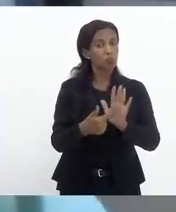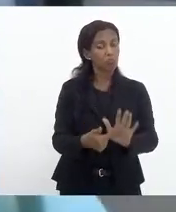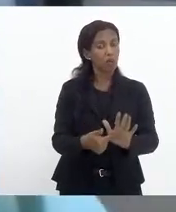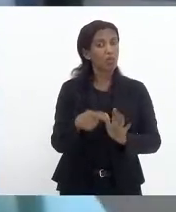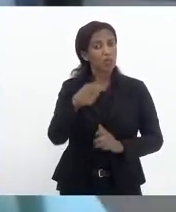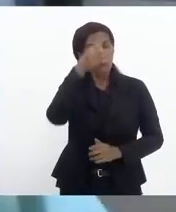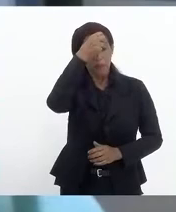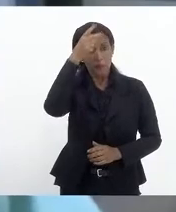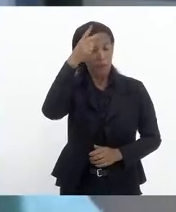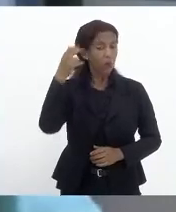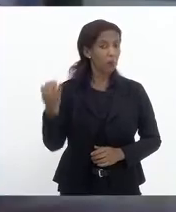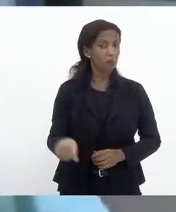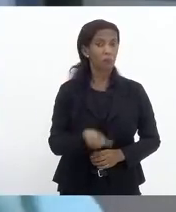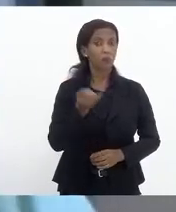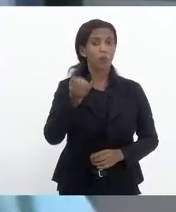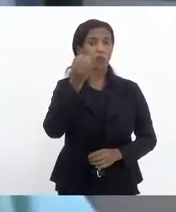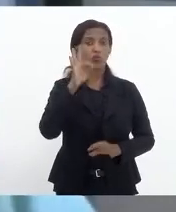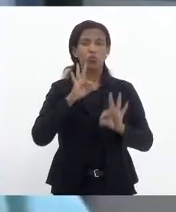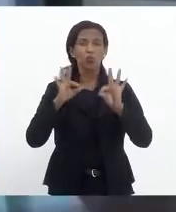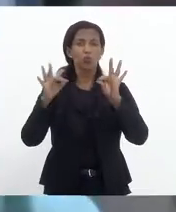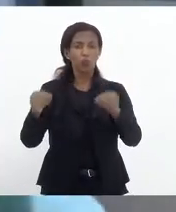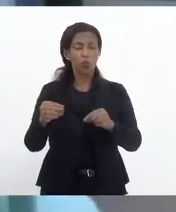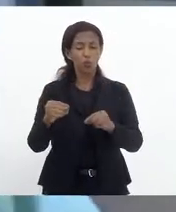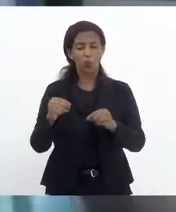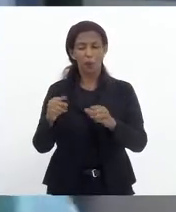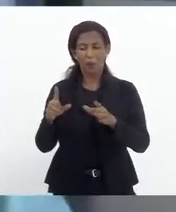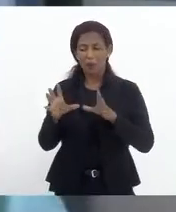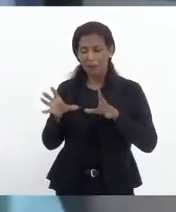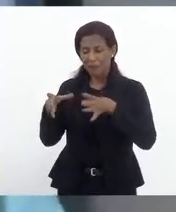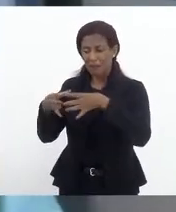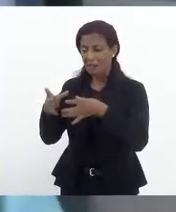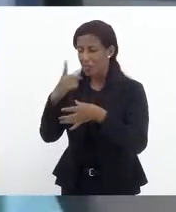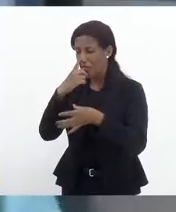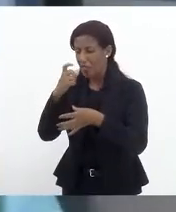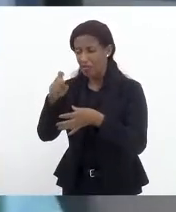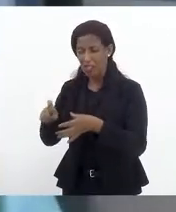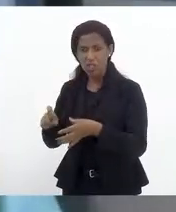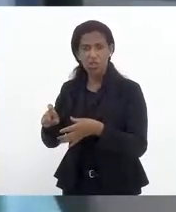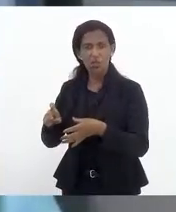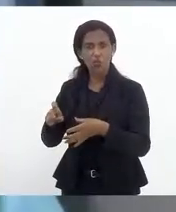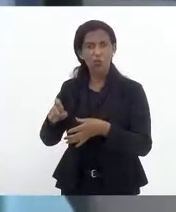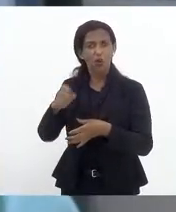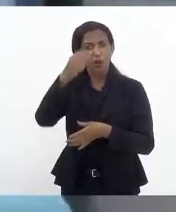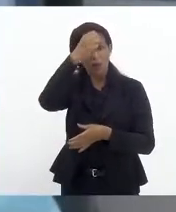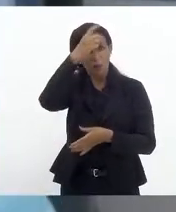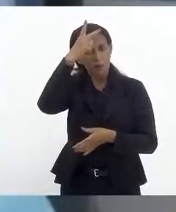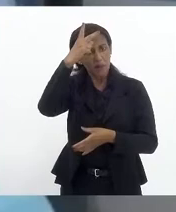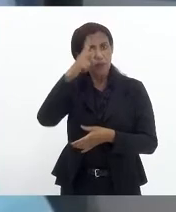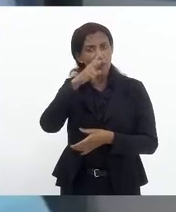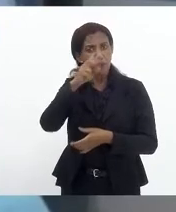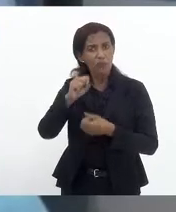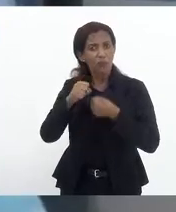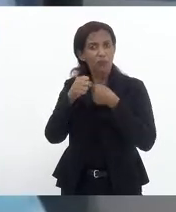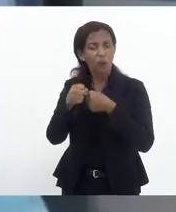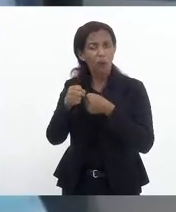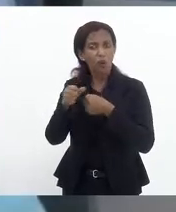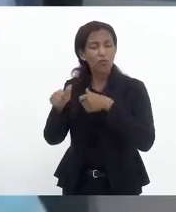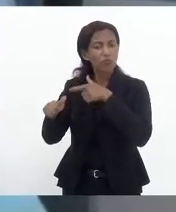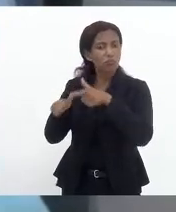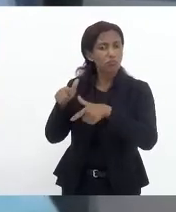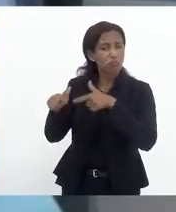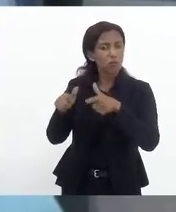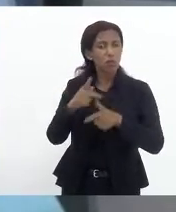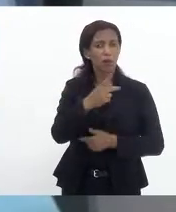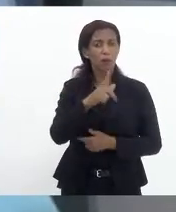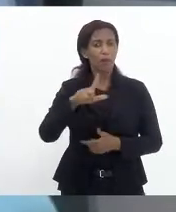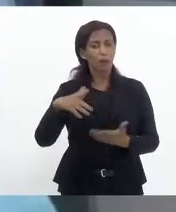papel fundamental. Tudo que envolve lixo, a prefeitura tem que ter uma mão forte. Então, esse projeto